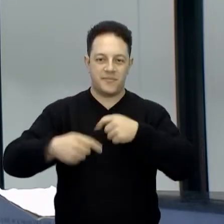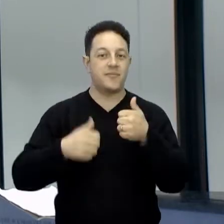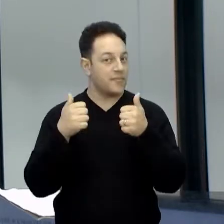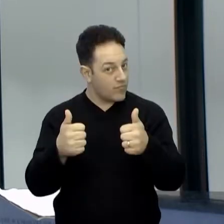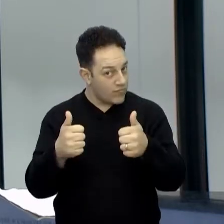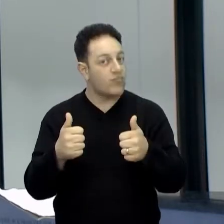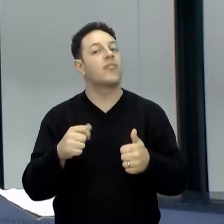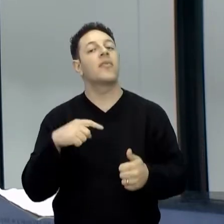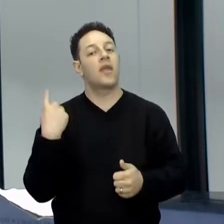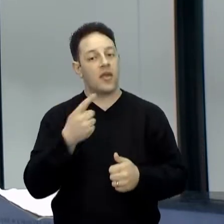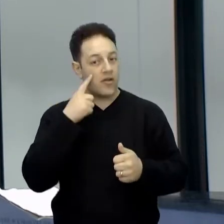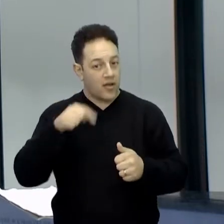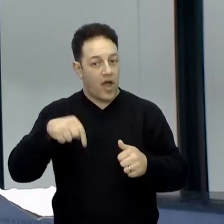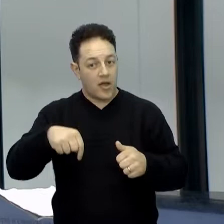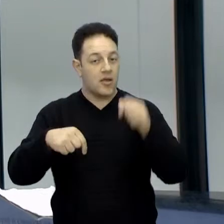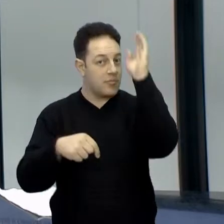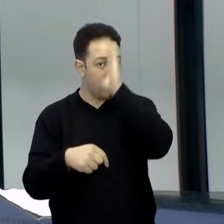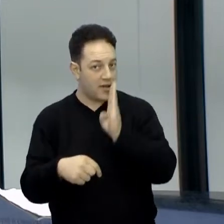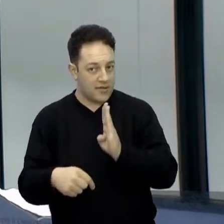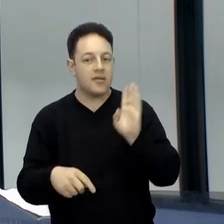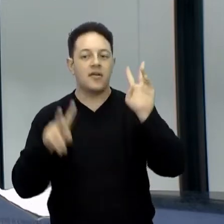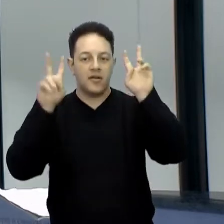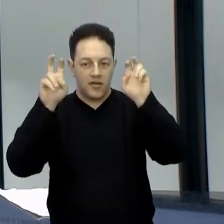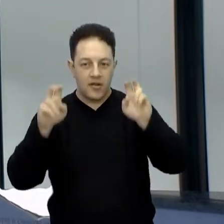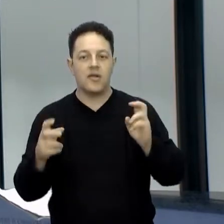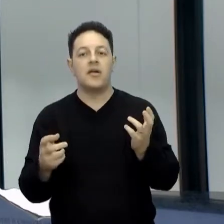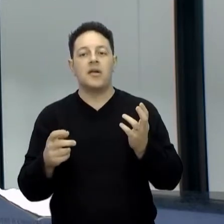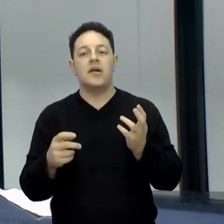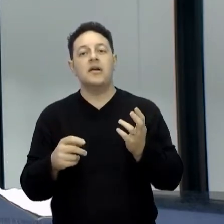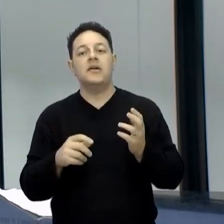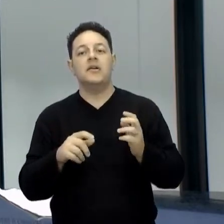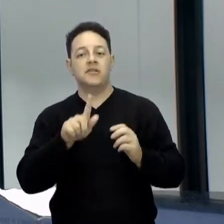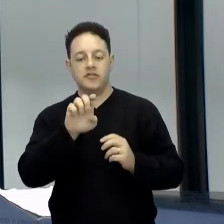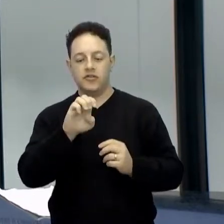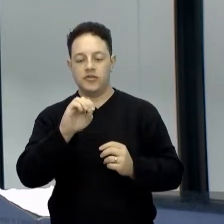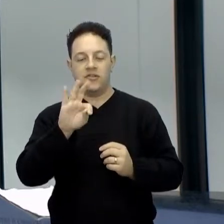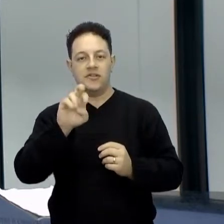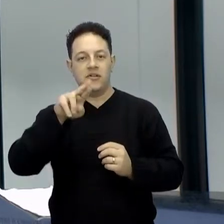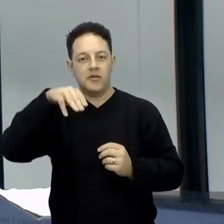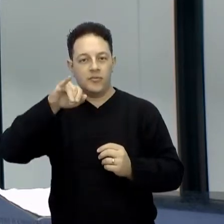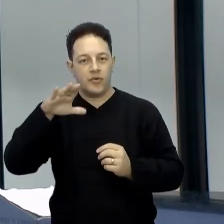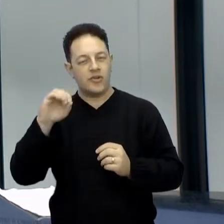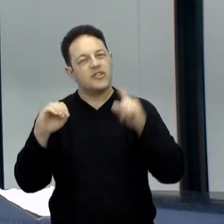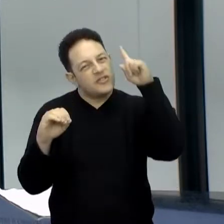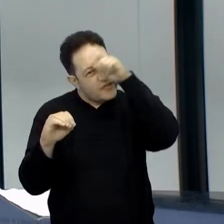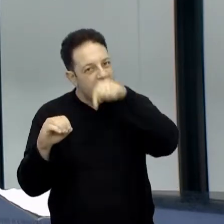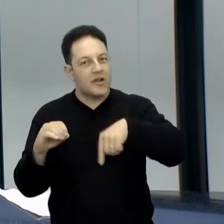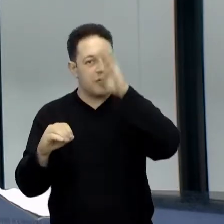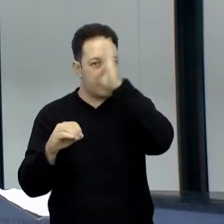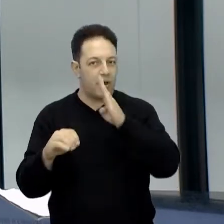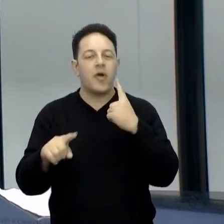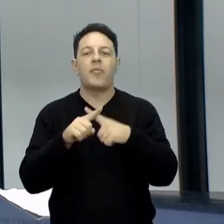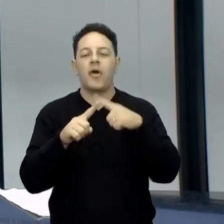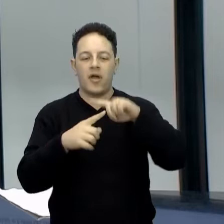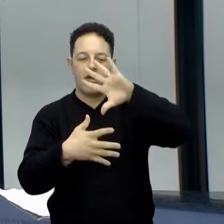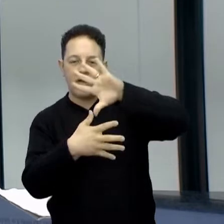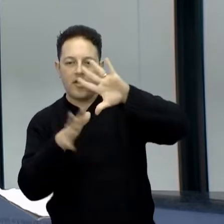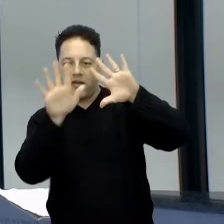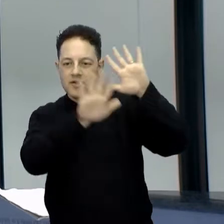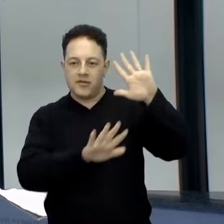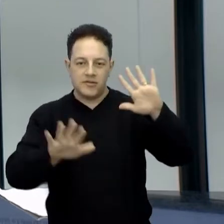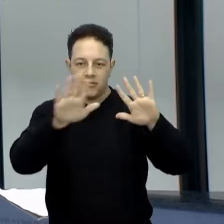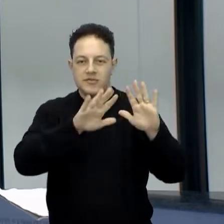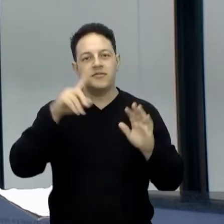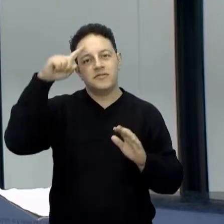A gente já viu que as geotérmicas aqui no Brasil, elas são mais difíceis, a gente não consegue retirar o calor do solo por causa da nossa geografia, por causa das